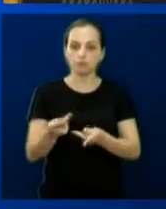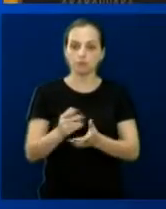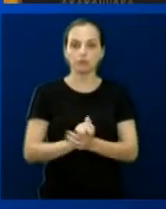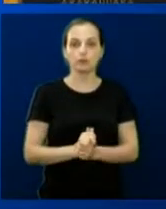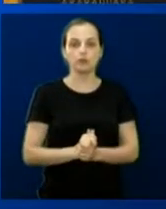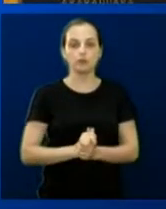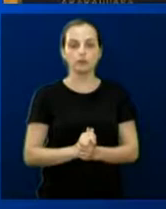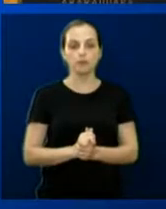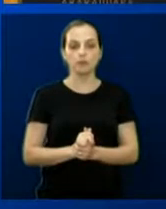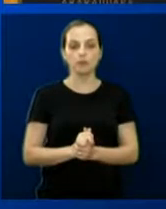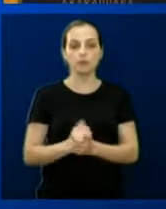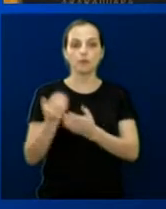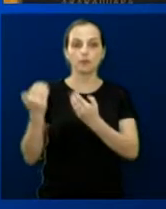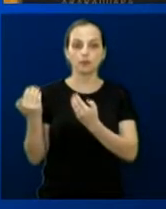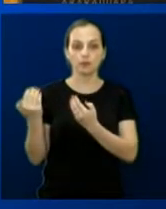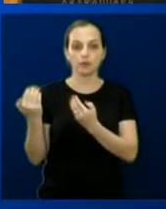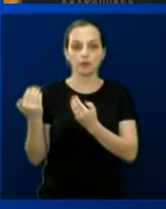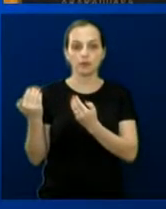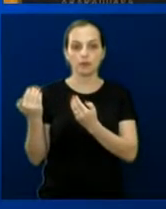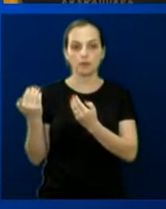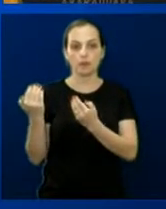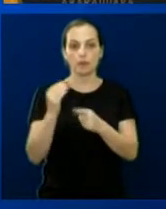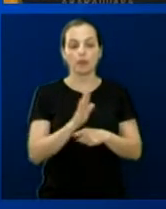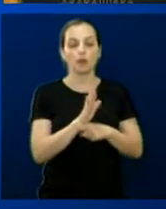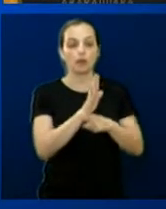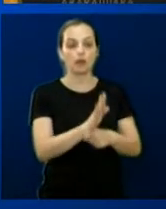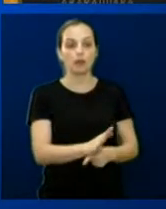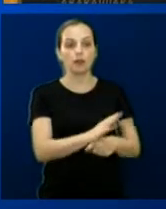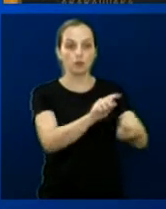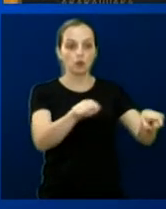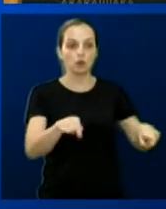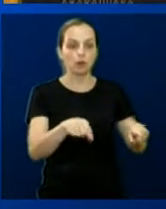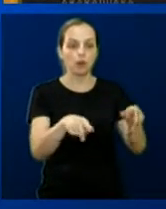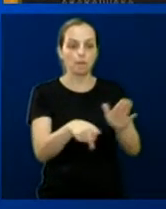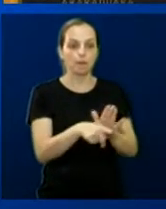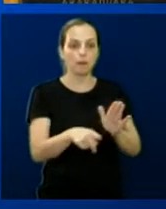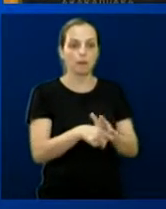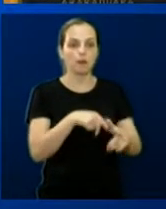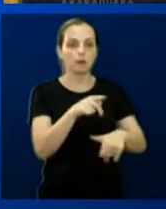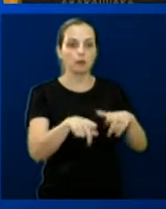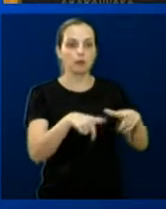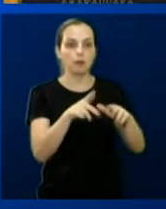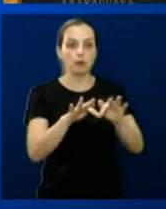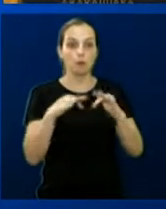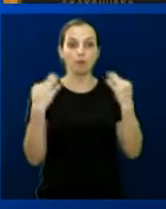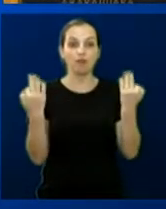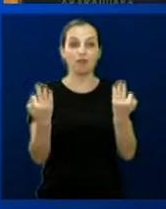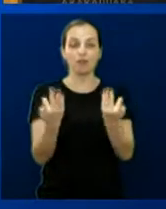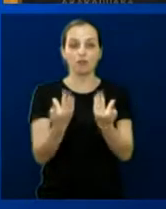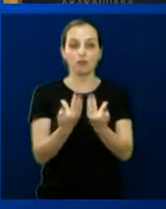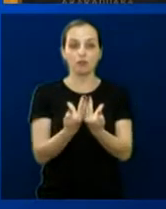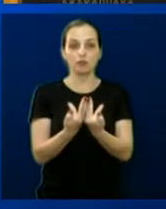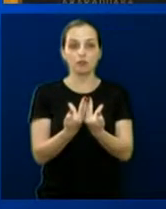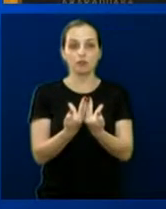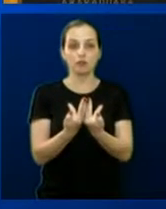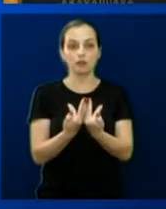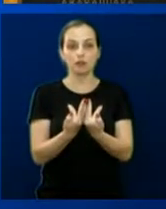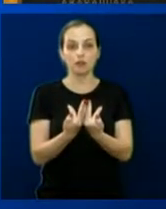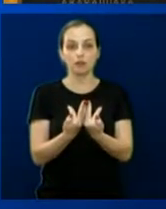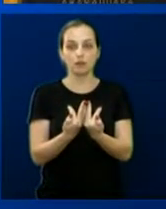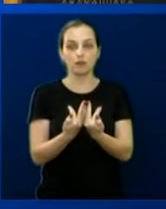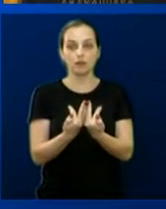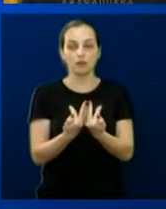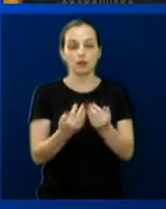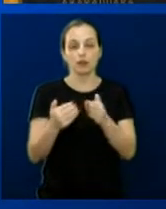slide, nós atendemos no gabinete uma família de refugiados da Síria. Eles